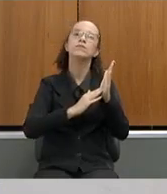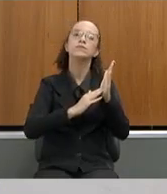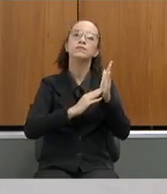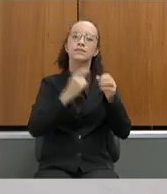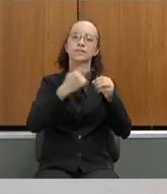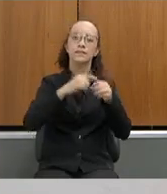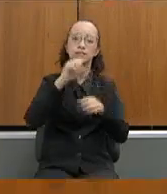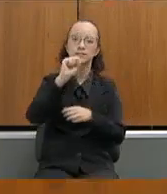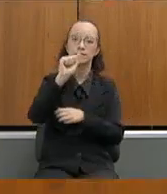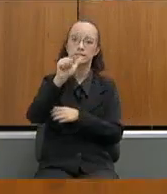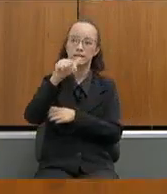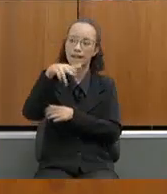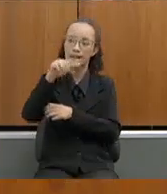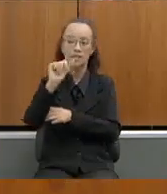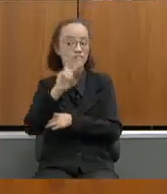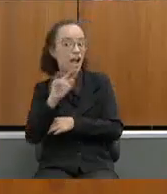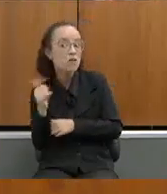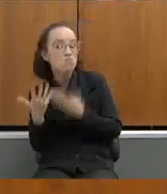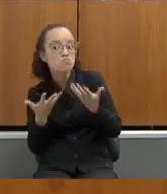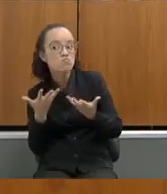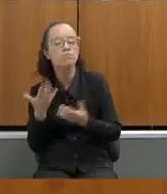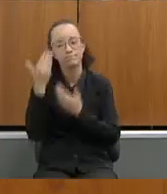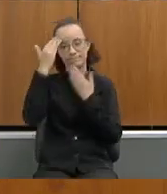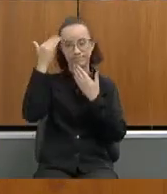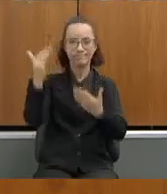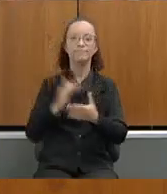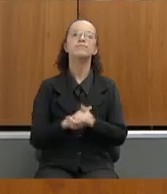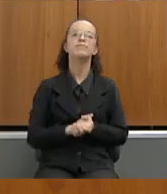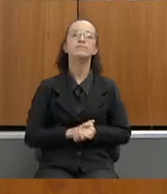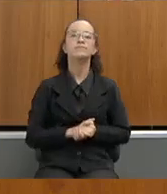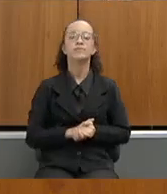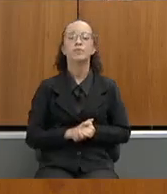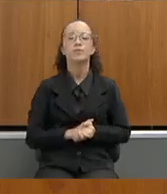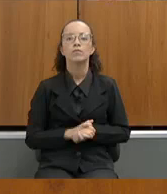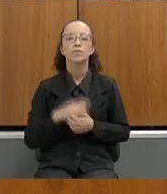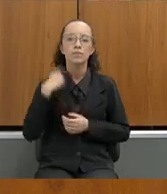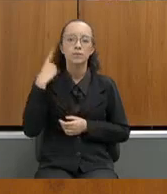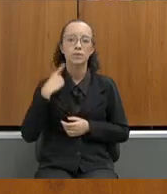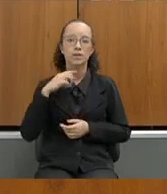ainda esse ano? Obrigado. Obrigada, deputado Arlen.